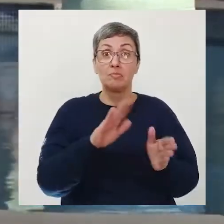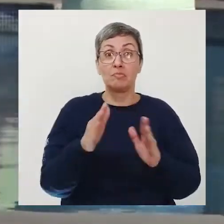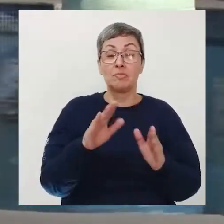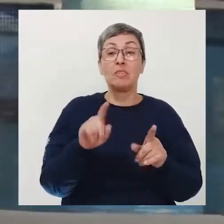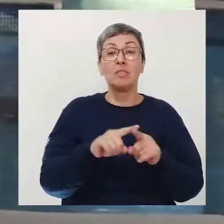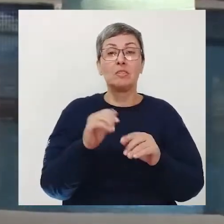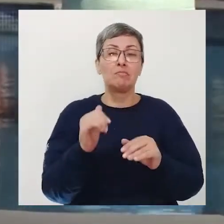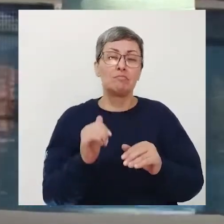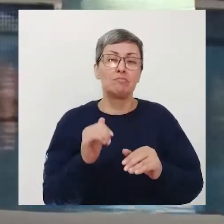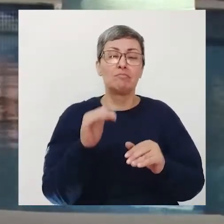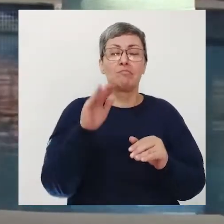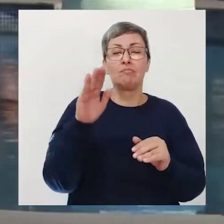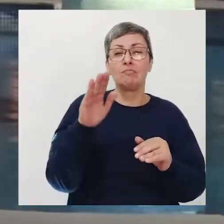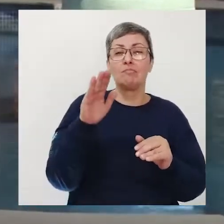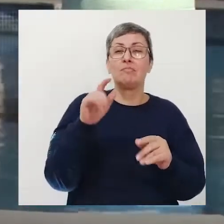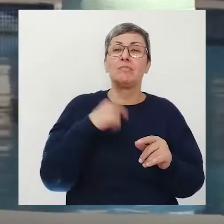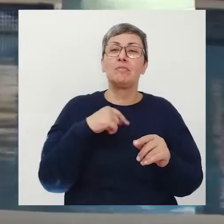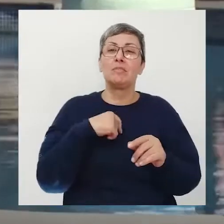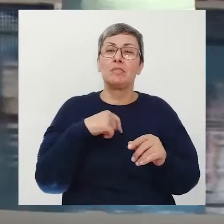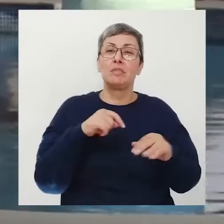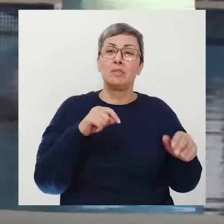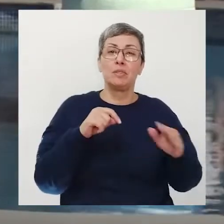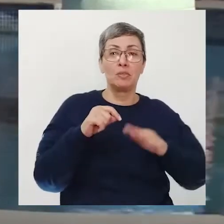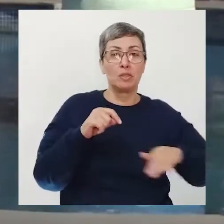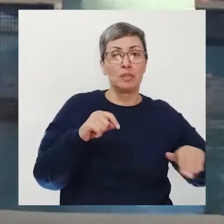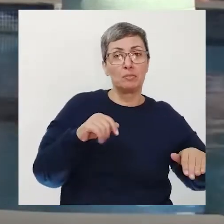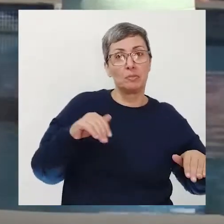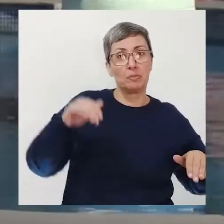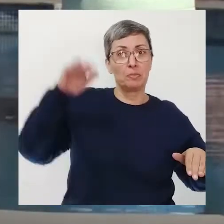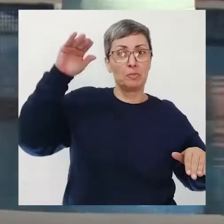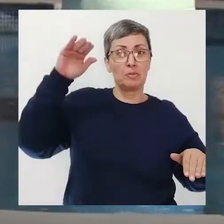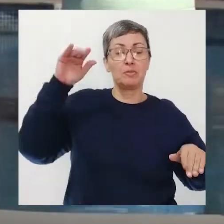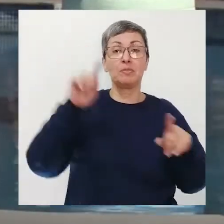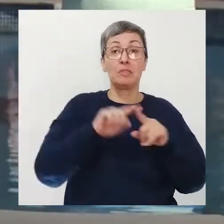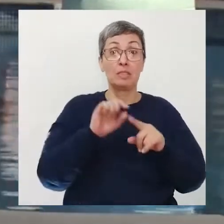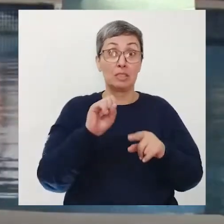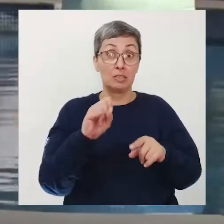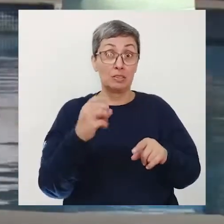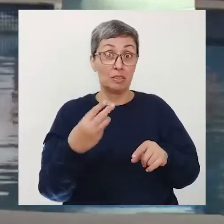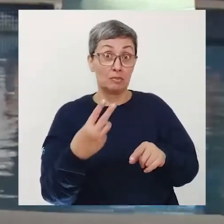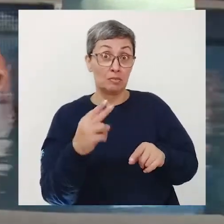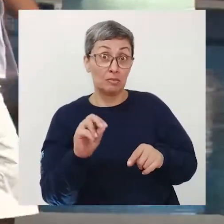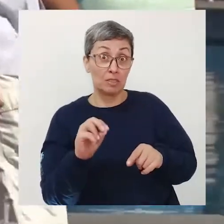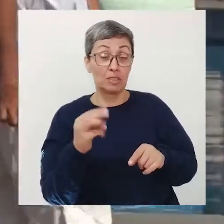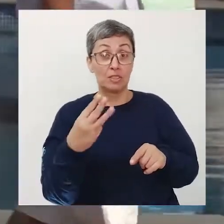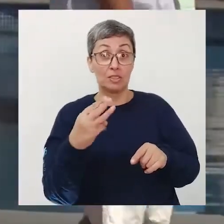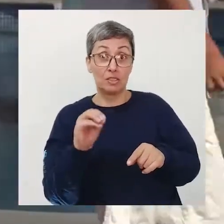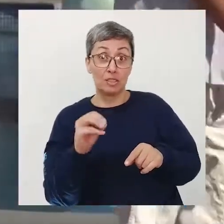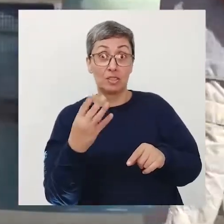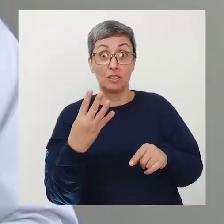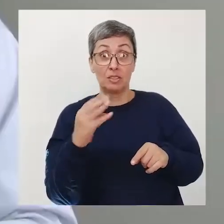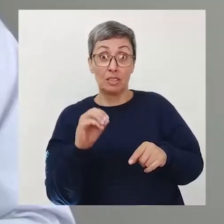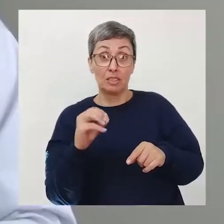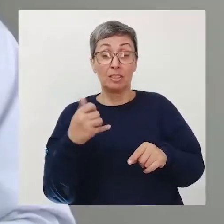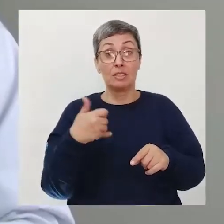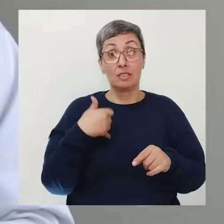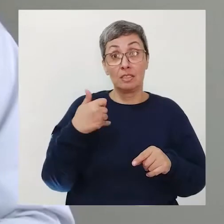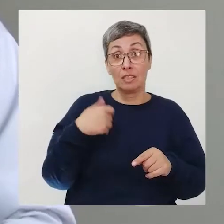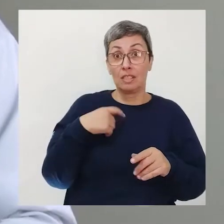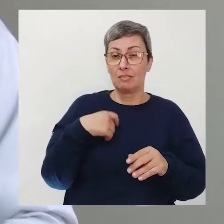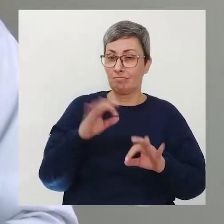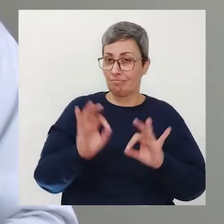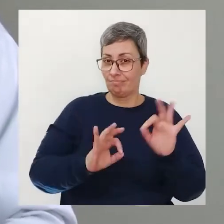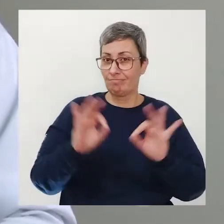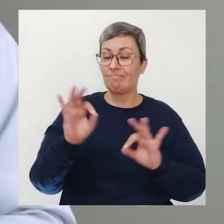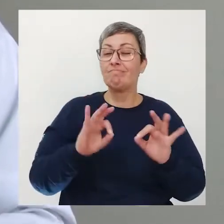ou 40 anos se prepare para uma velhice muito muito mas muito longa envelhecer